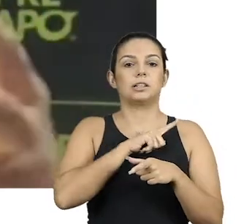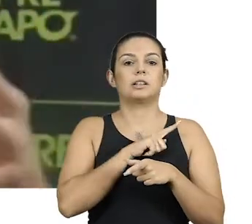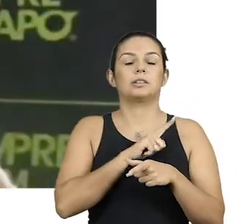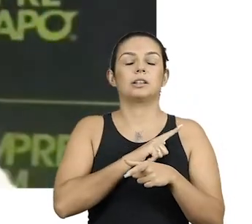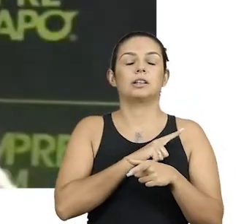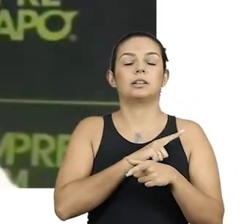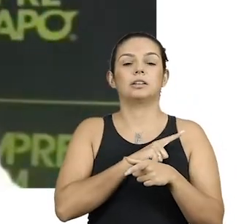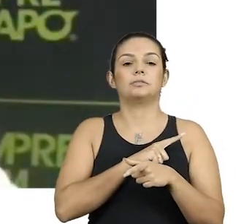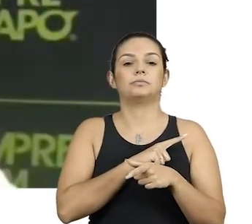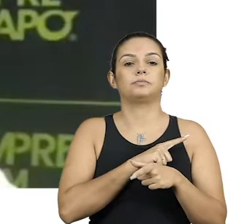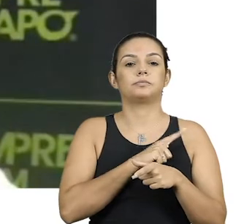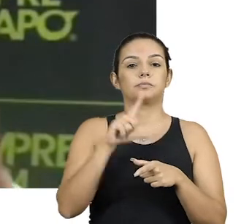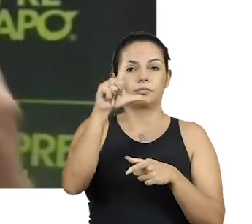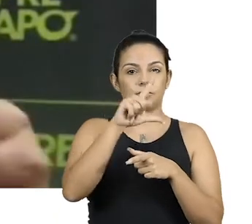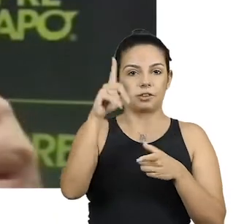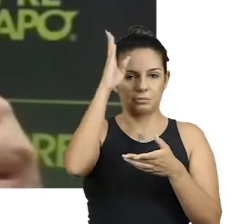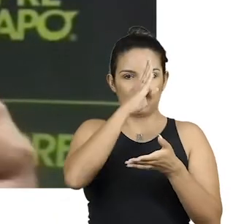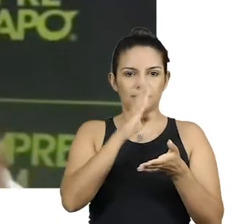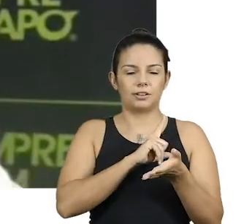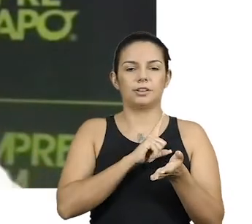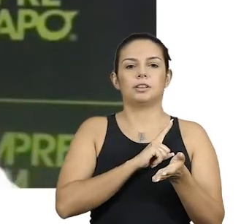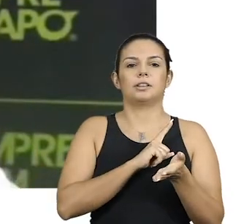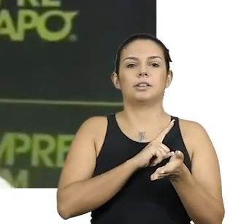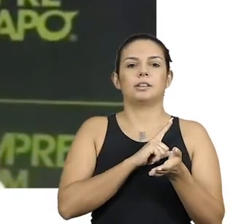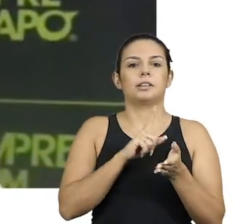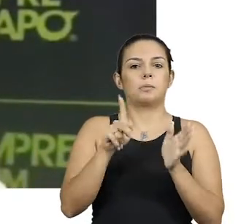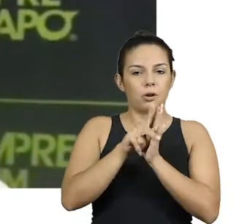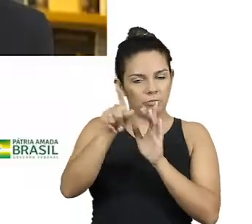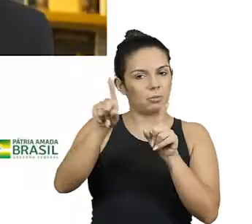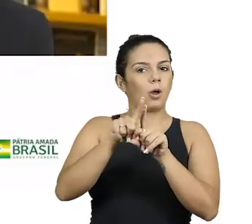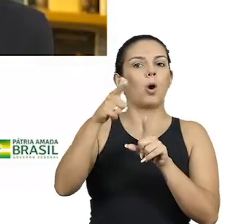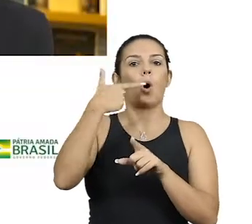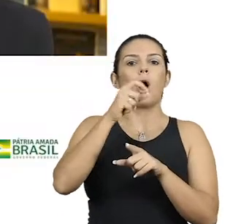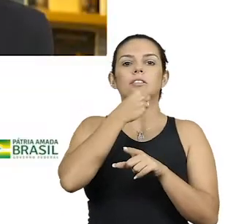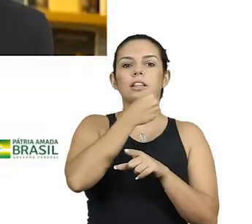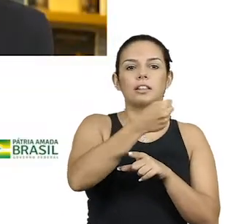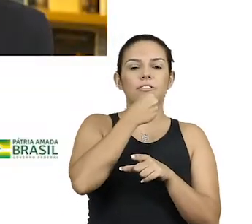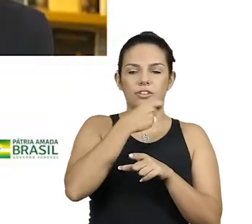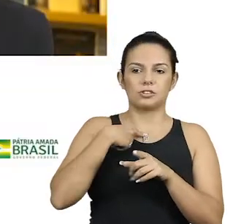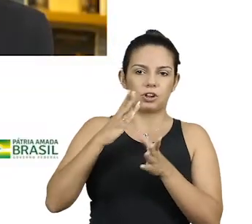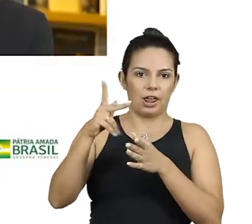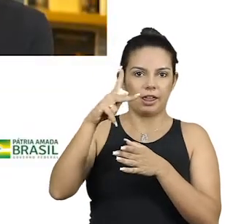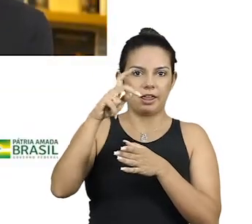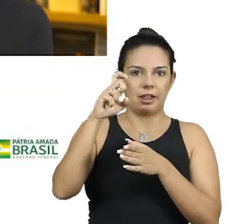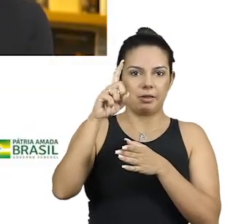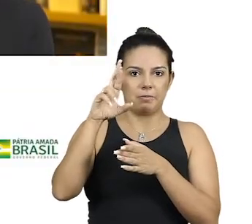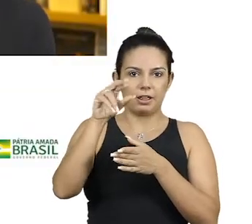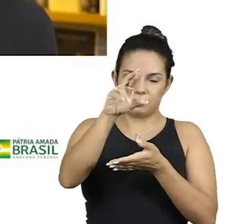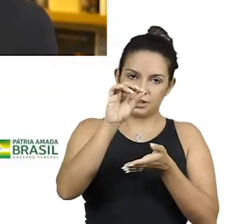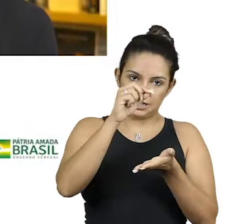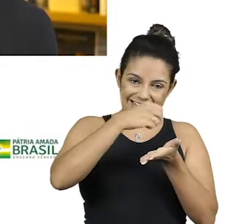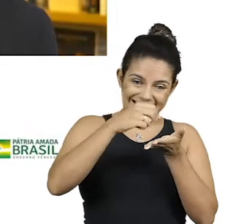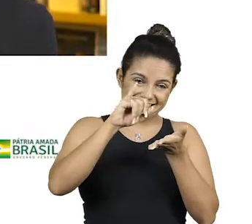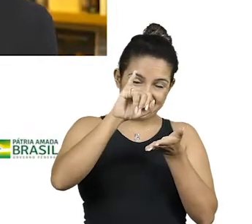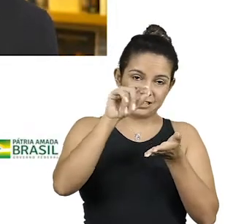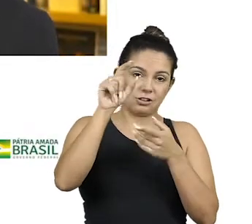panorama da literatura brasileira, inclusive o próprio Bial em outras situações, é só escrever aí na